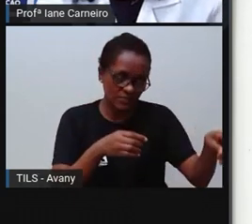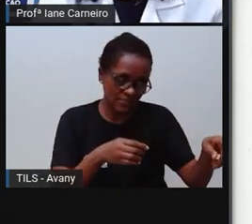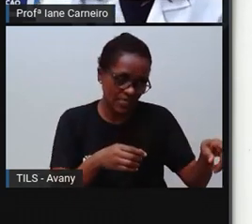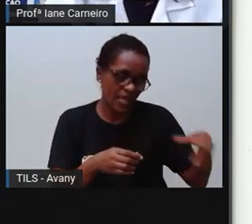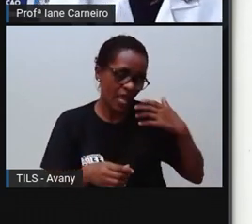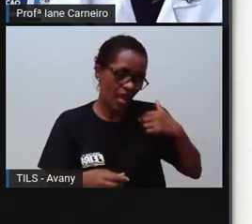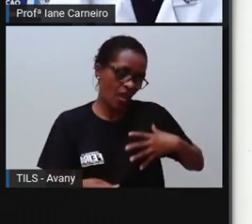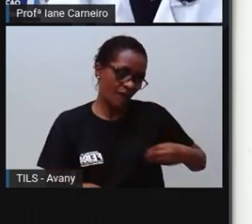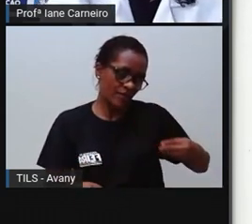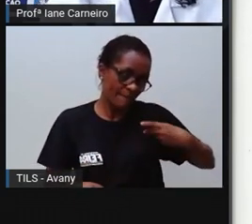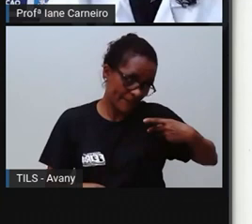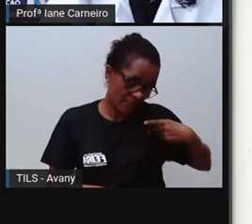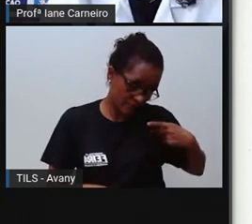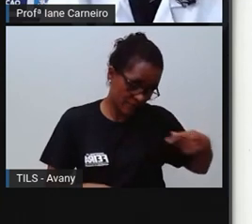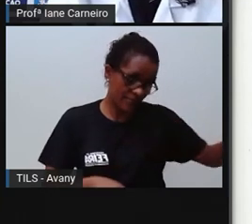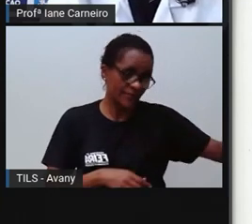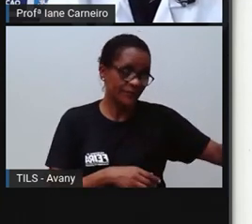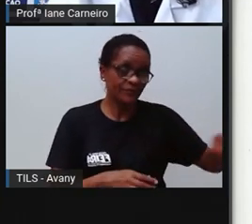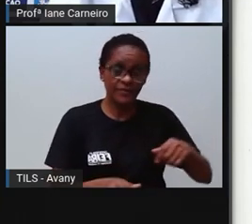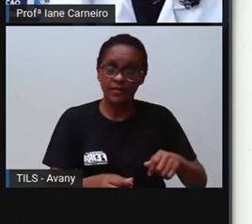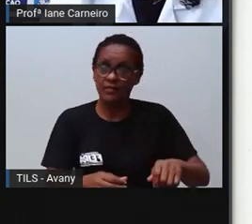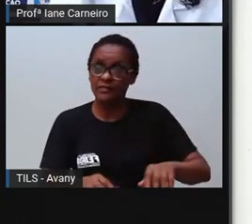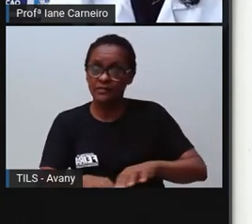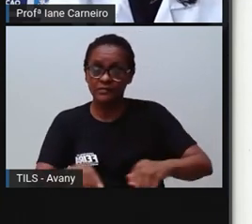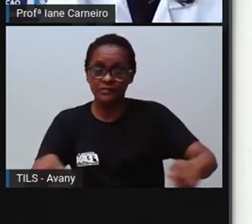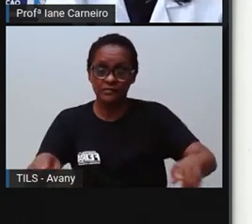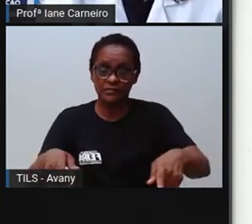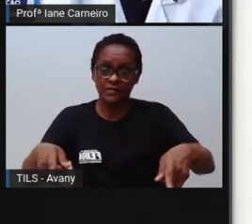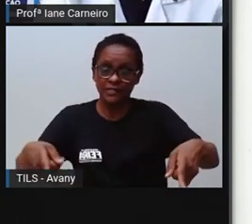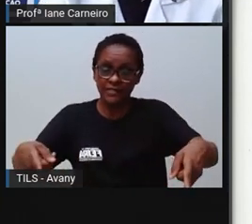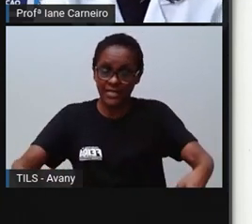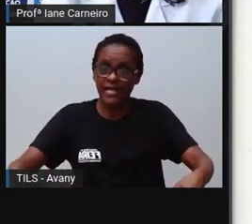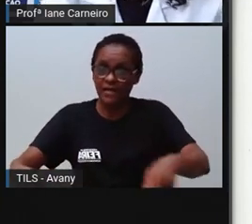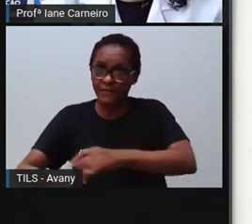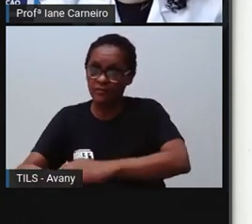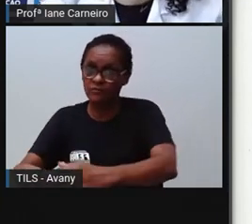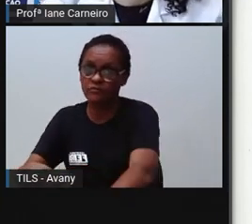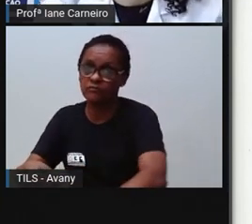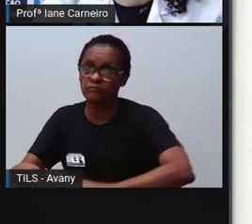arrumá-los. Você pode alimentar o seu animal de estimação.